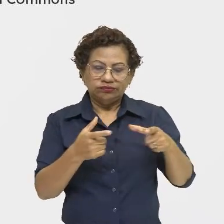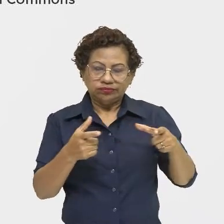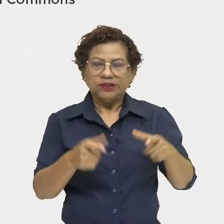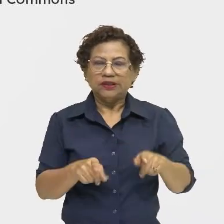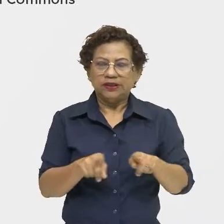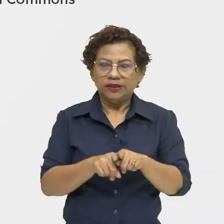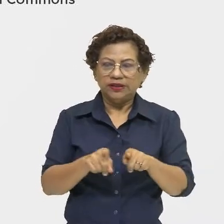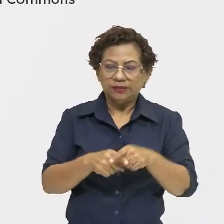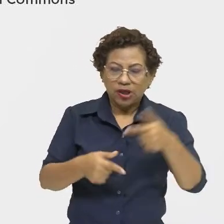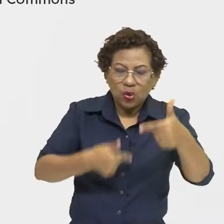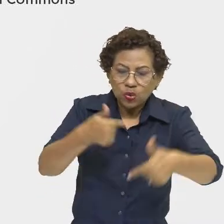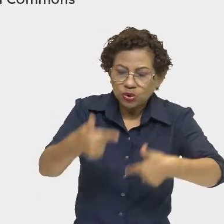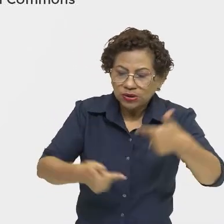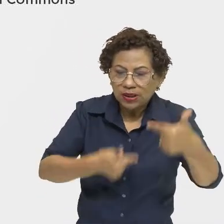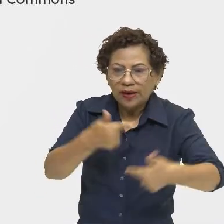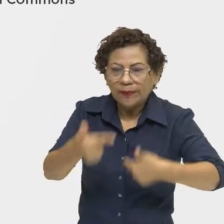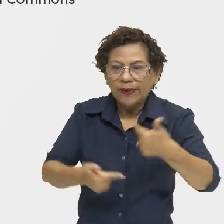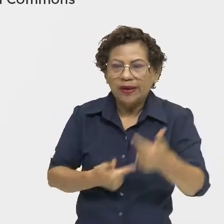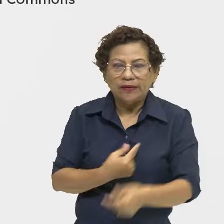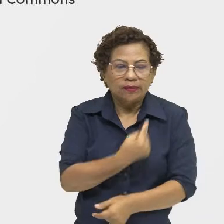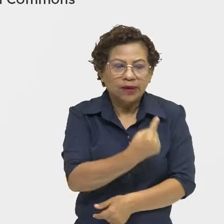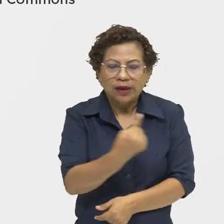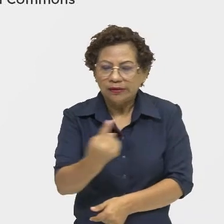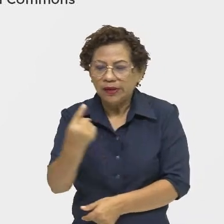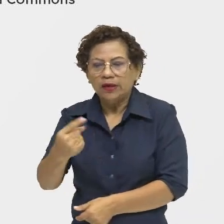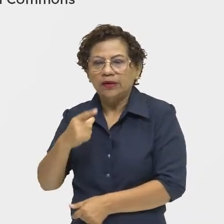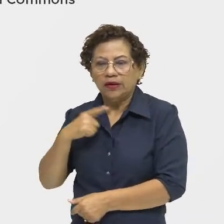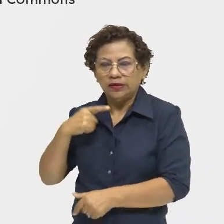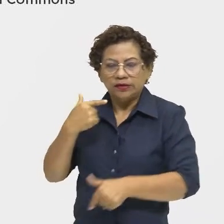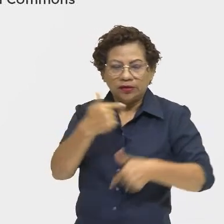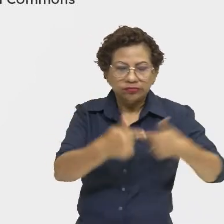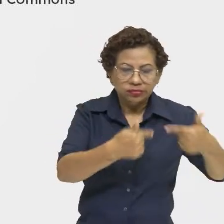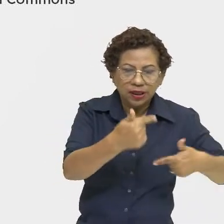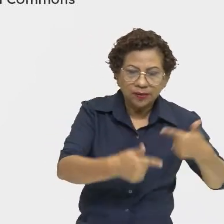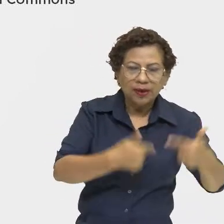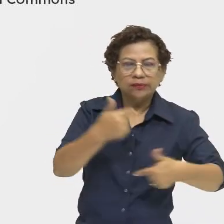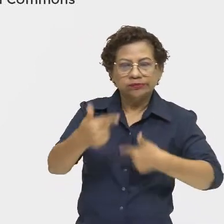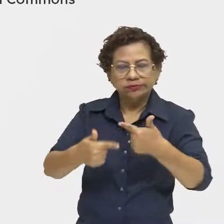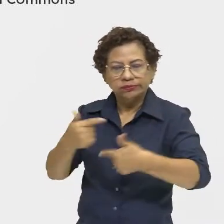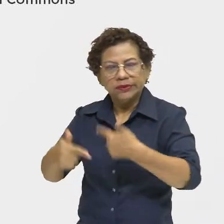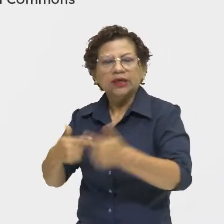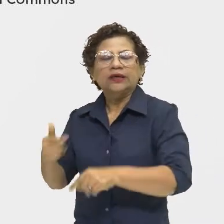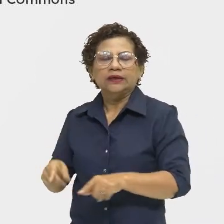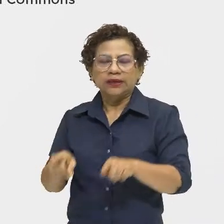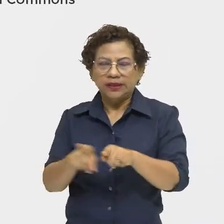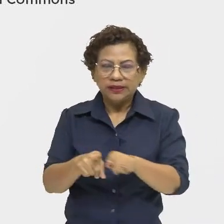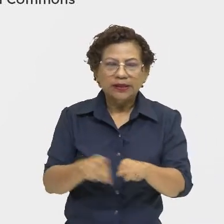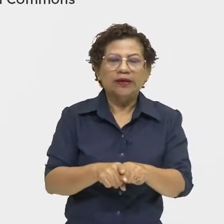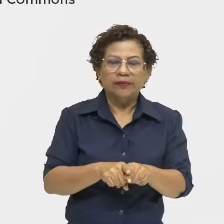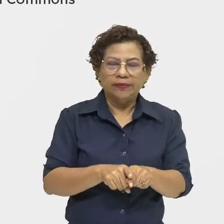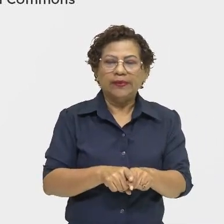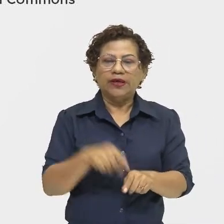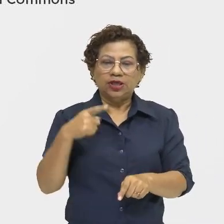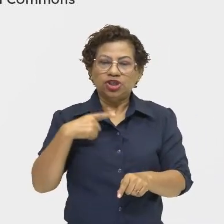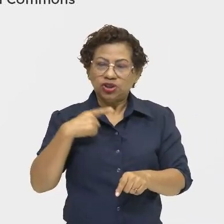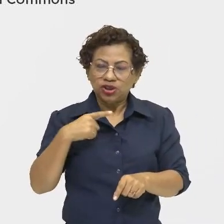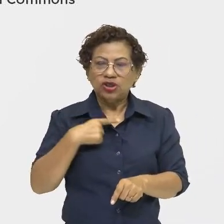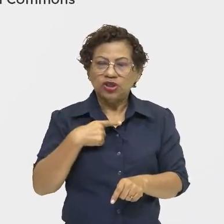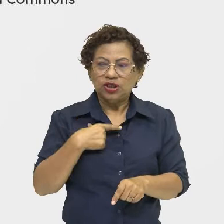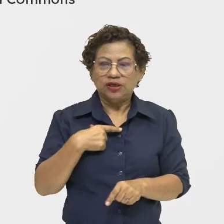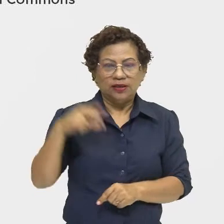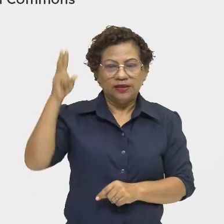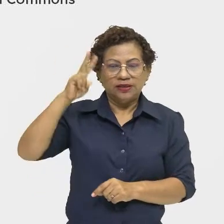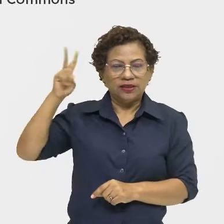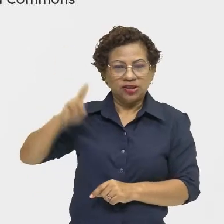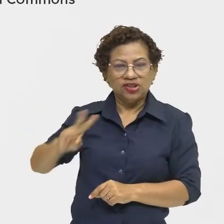Nesse período, nós temos registros que foram deixados por esse homem e a questão da moradia, que muda. O homem não vai